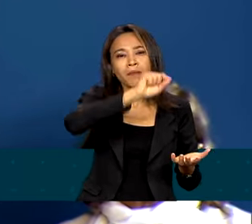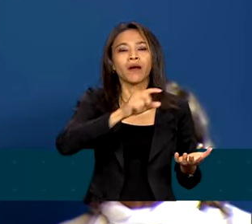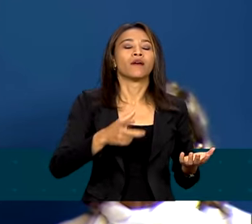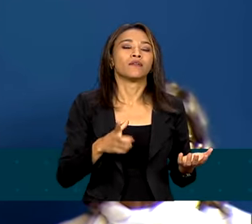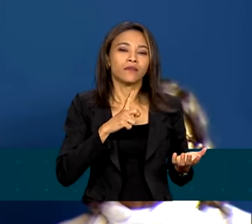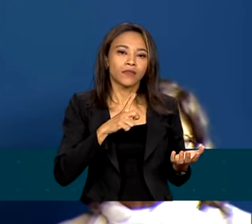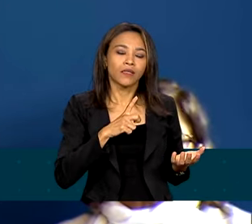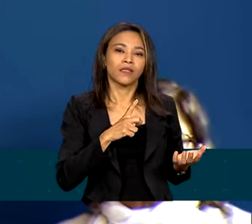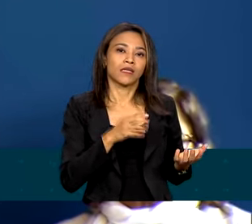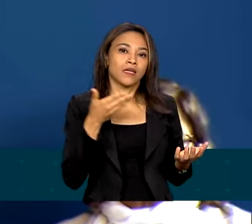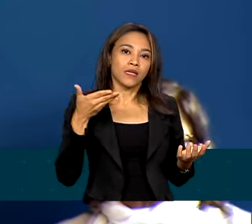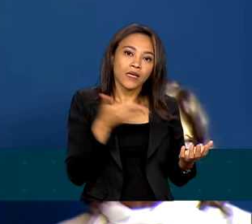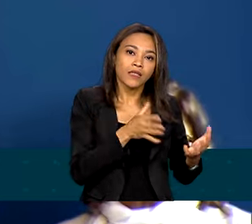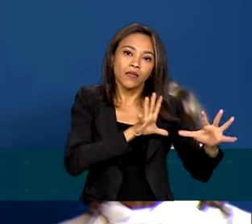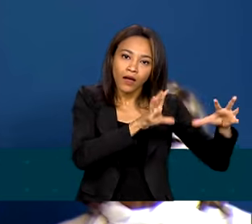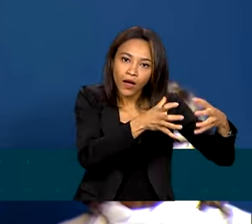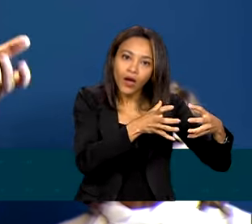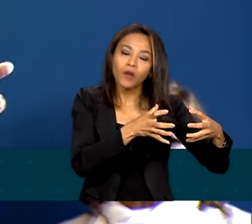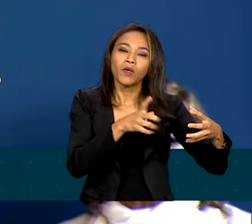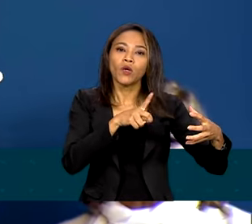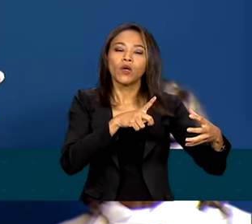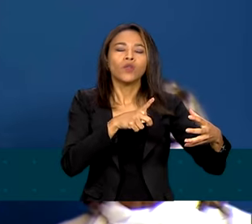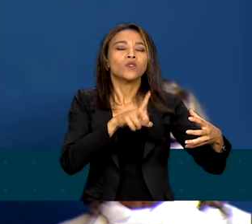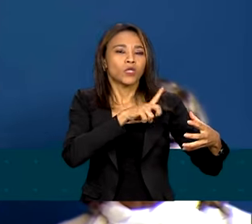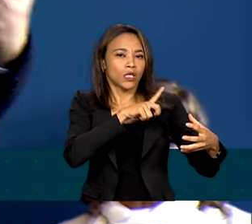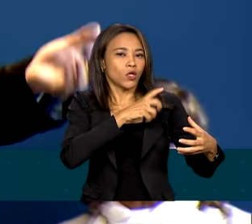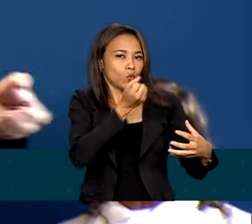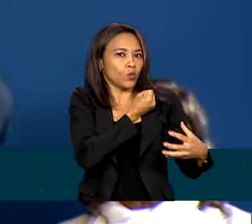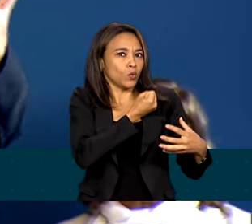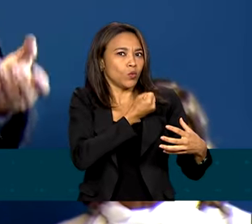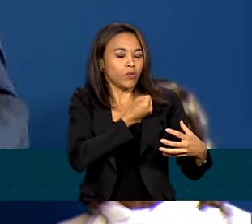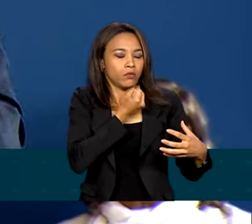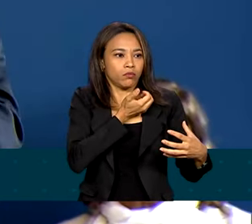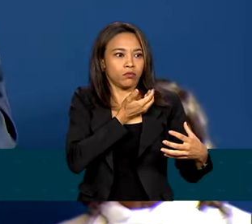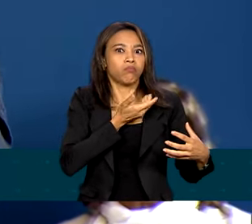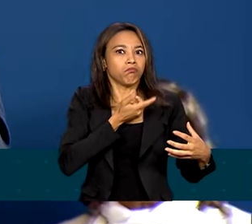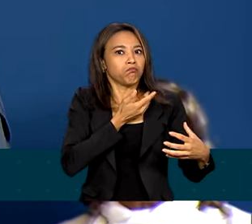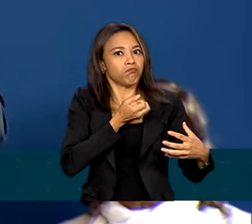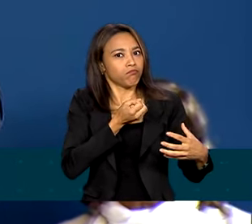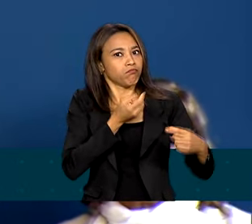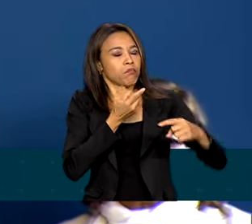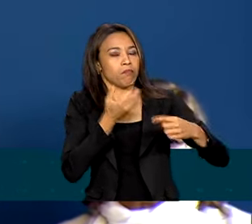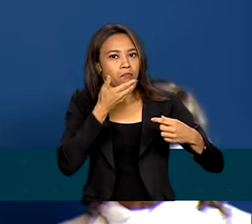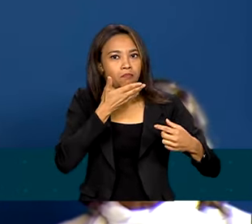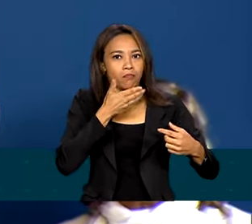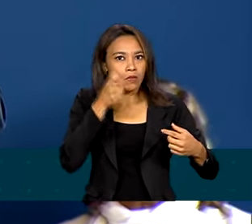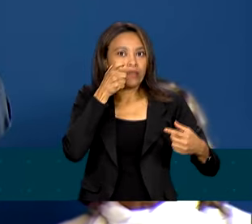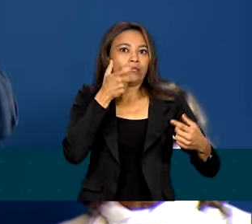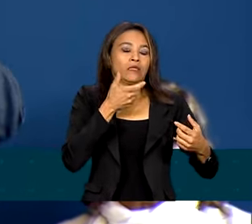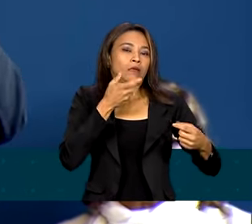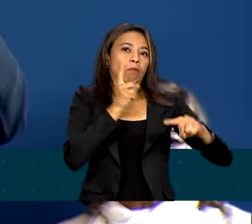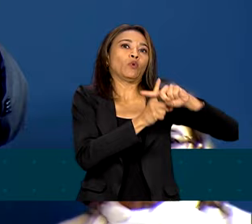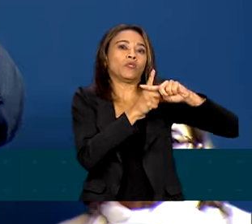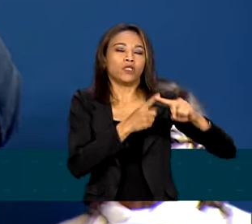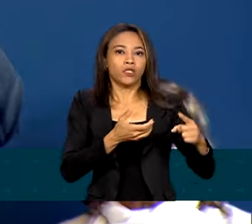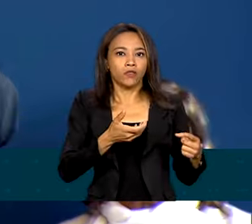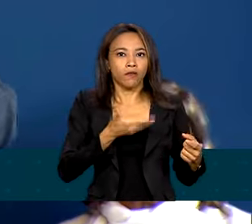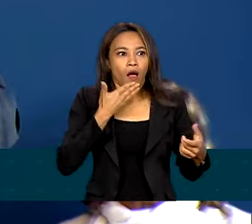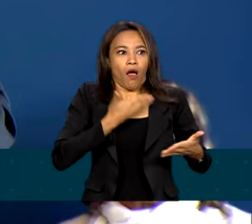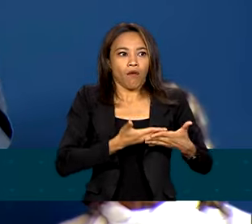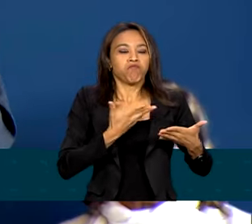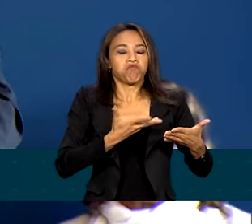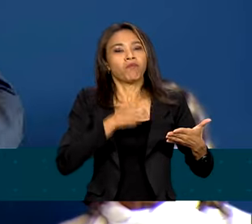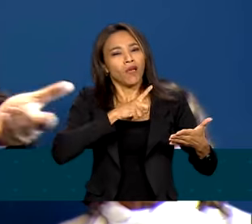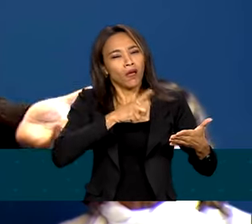tenha, além dos números impressionantes, positivos, tenha continuidade nessa ideia de